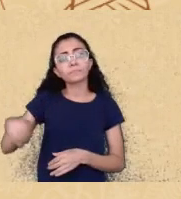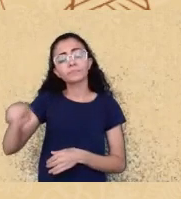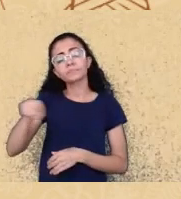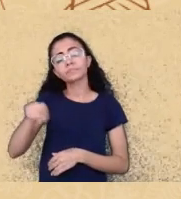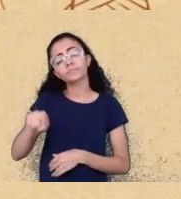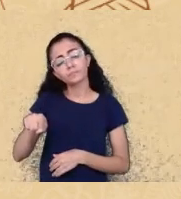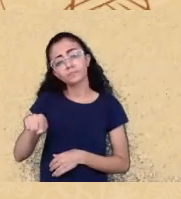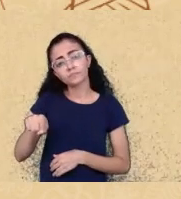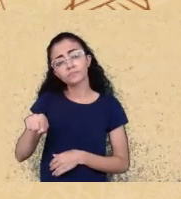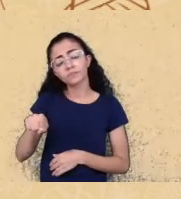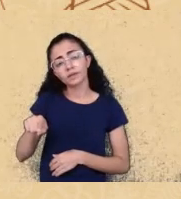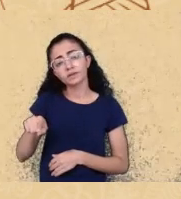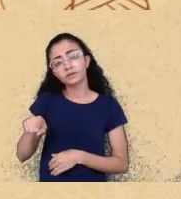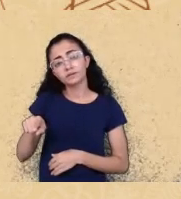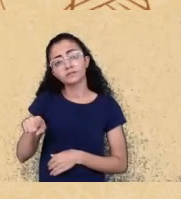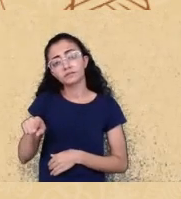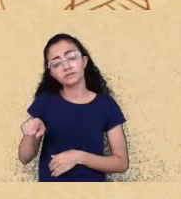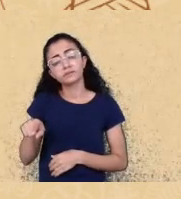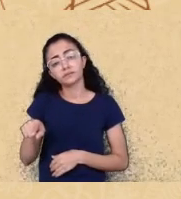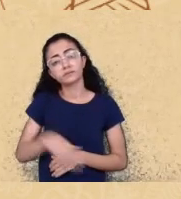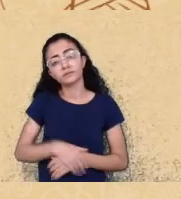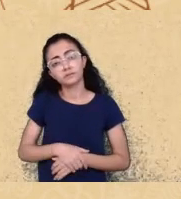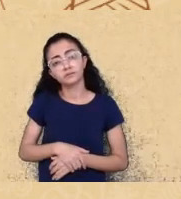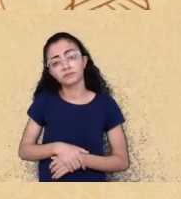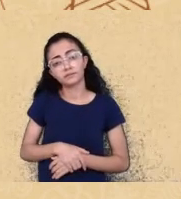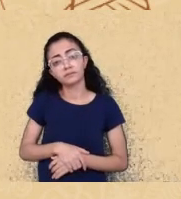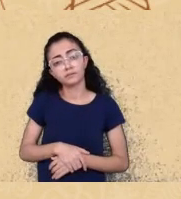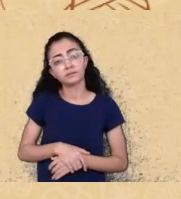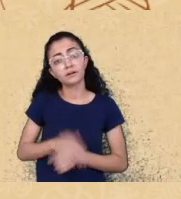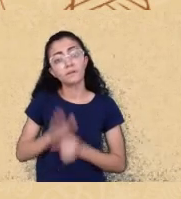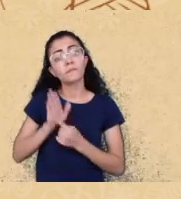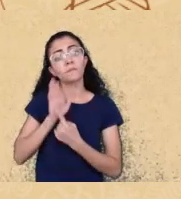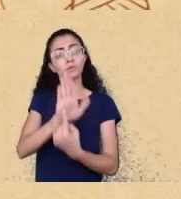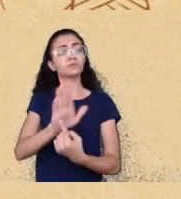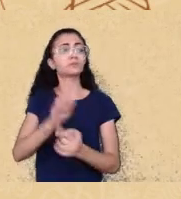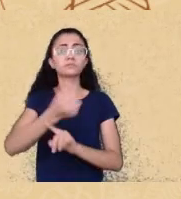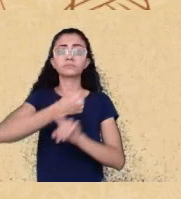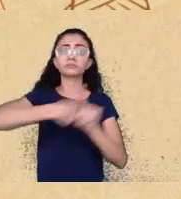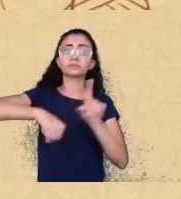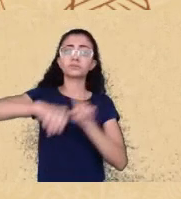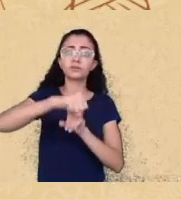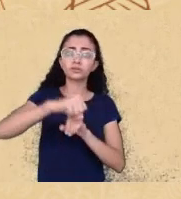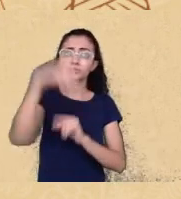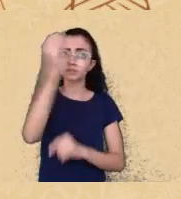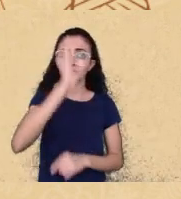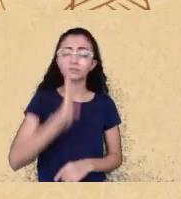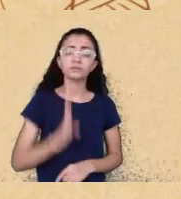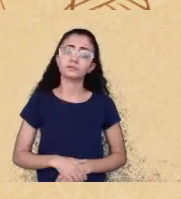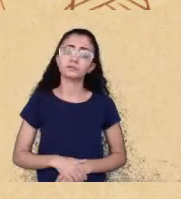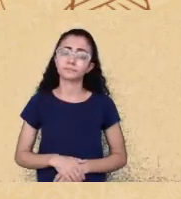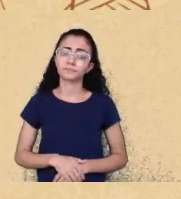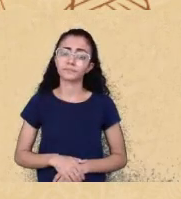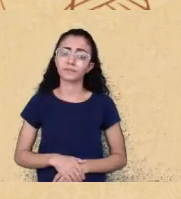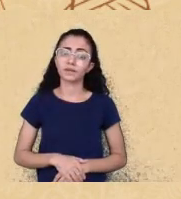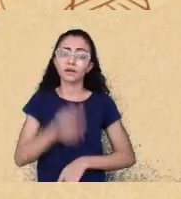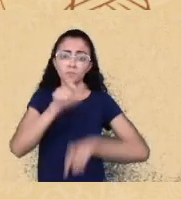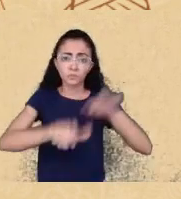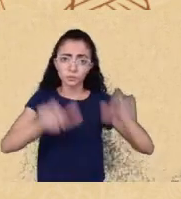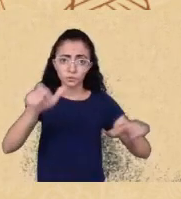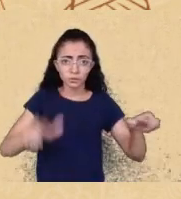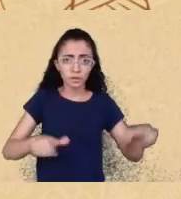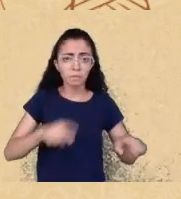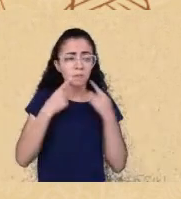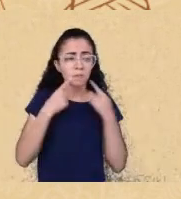retrato da população brasileira de fato porque as pessoas reclamam das cotas mas sempre